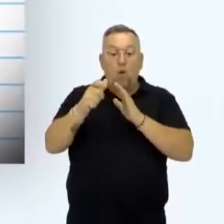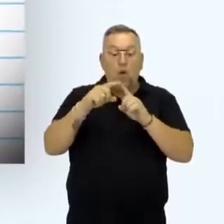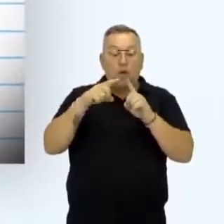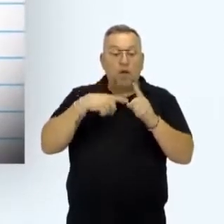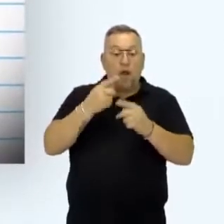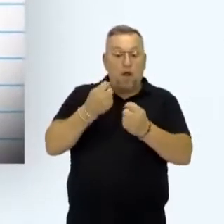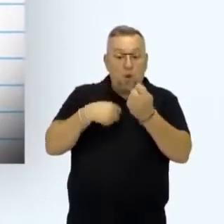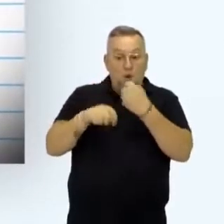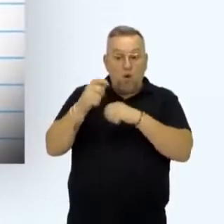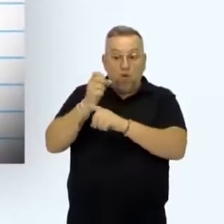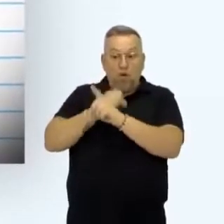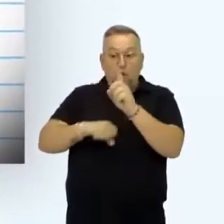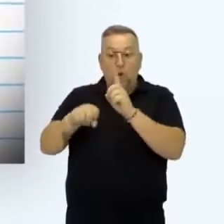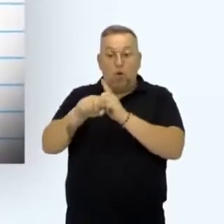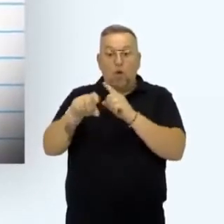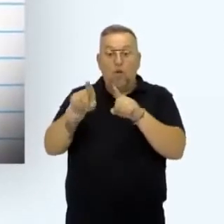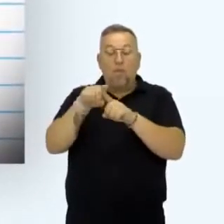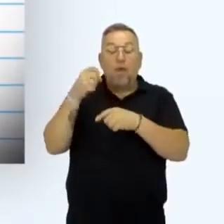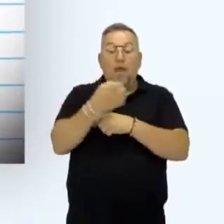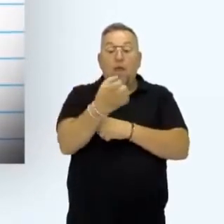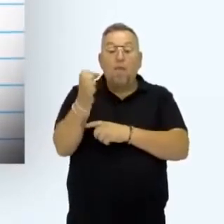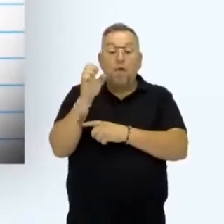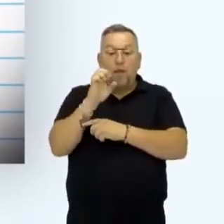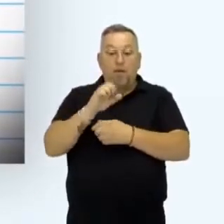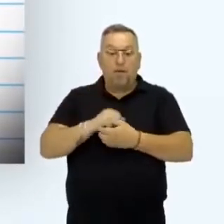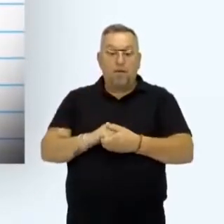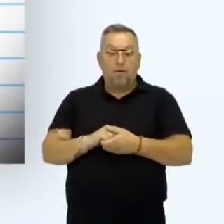esferas econômica, social e ambiental.